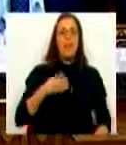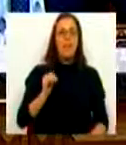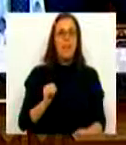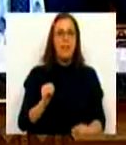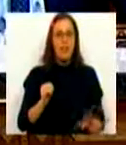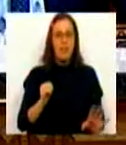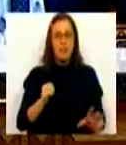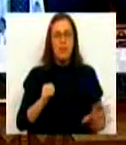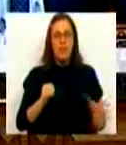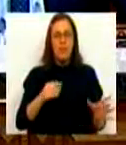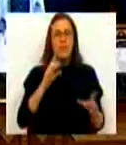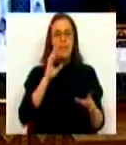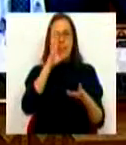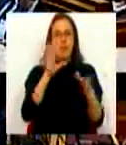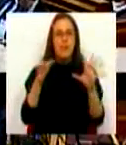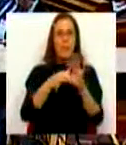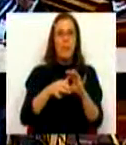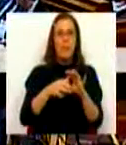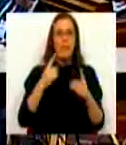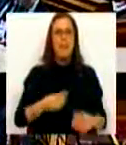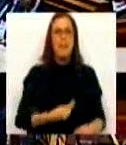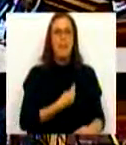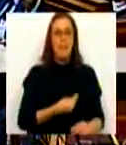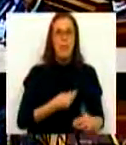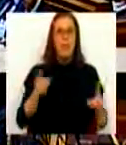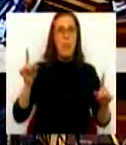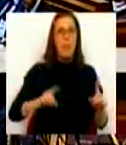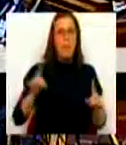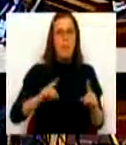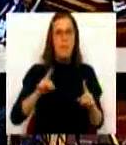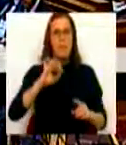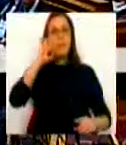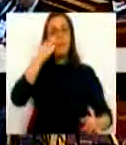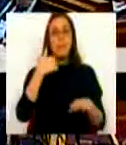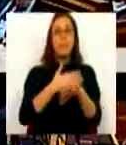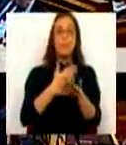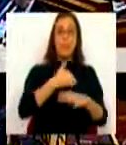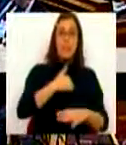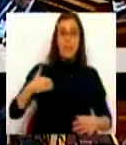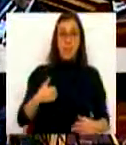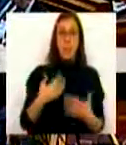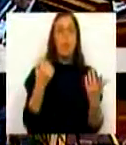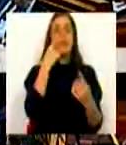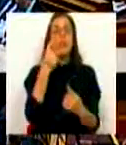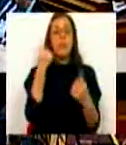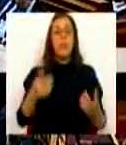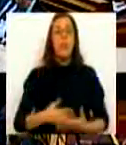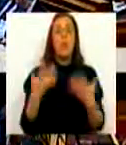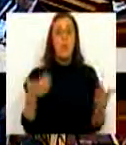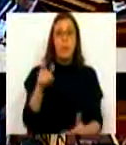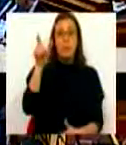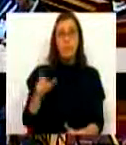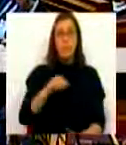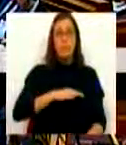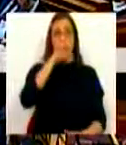ainda numa lógica do Governo de coligação, tem tido uma preocupação sistemática de ataque ao setor da saúde, particularmente na pessoa